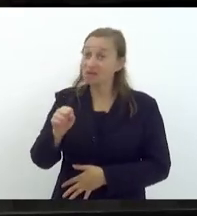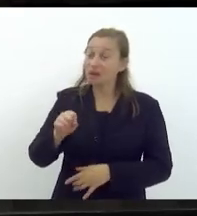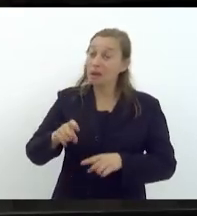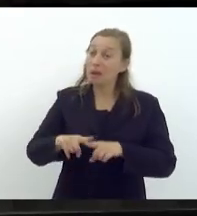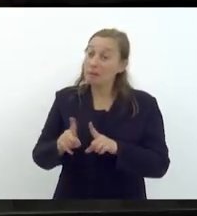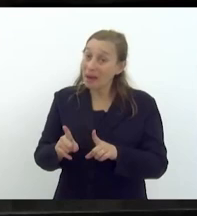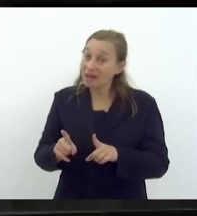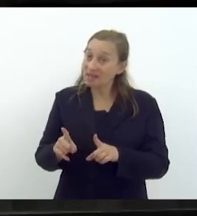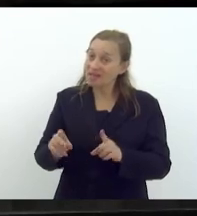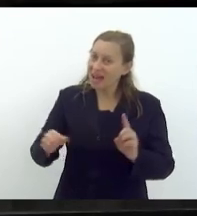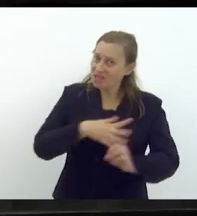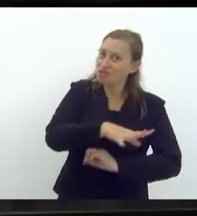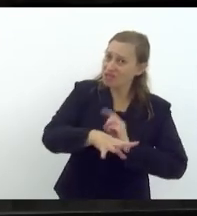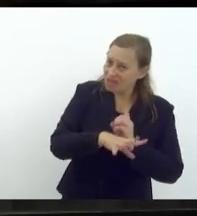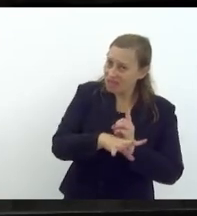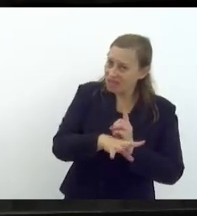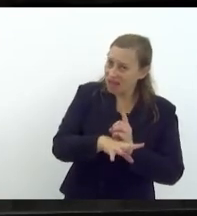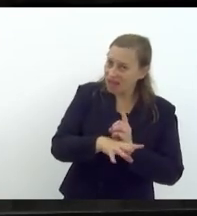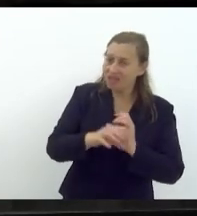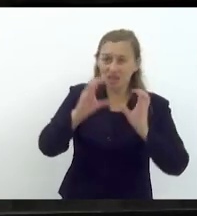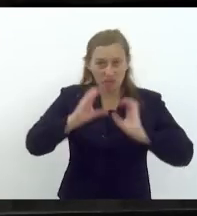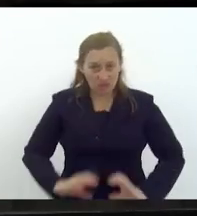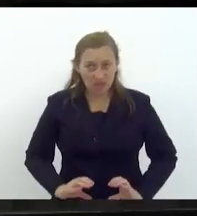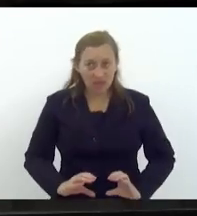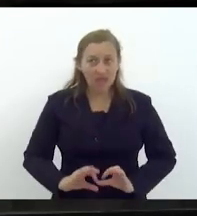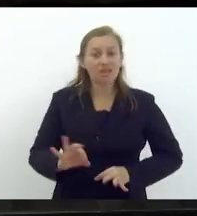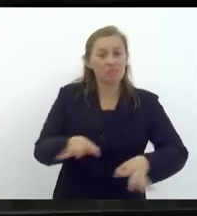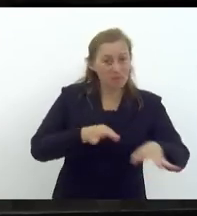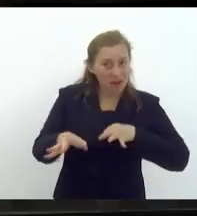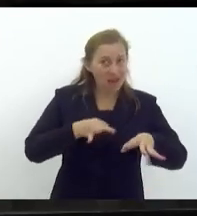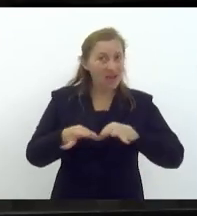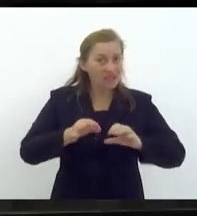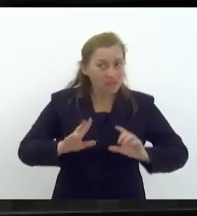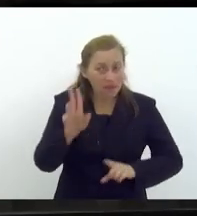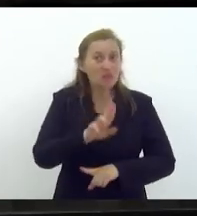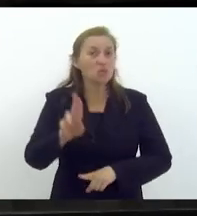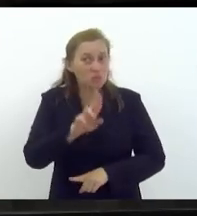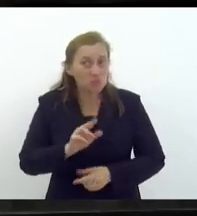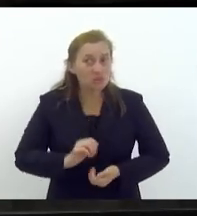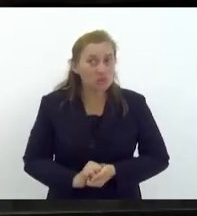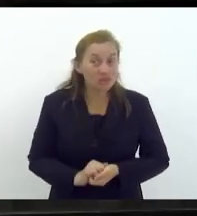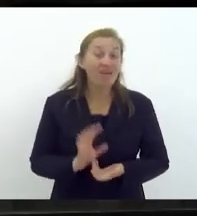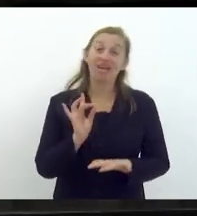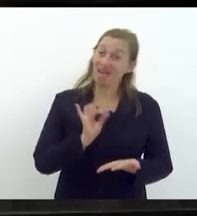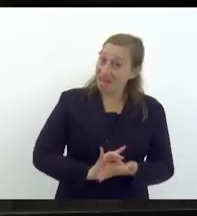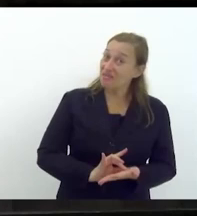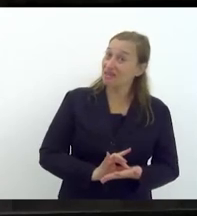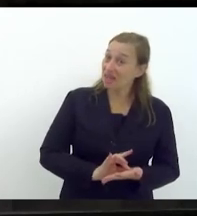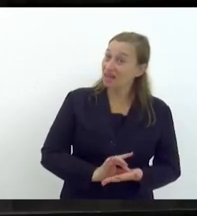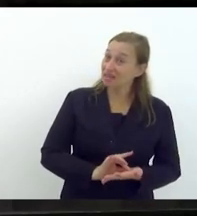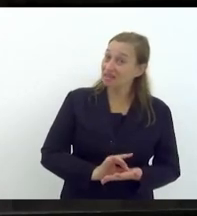mas será que a sociedade e a população está preparada para esse uso progressivo? Essa que é a verdade.